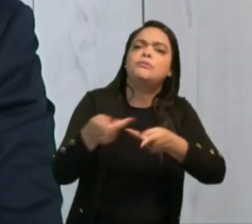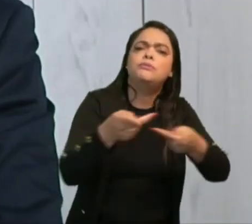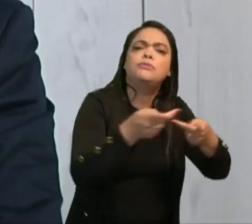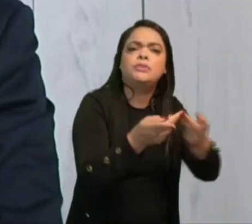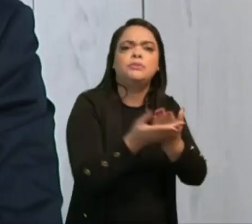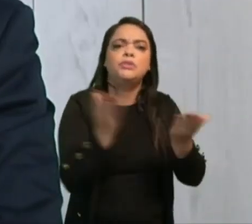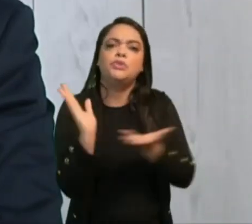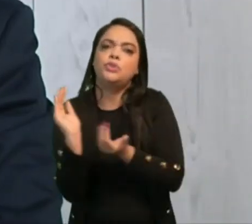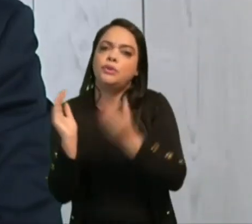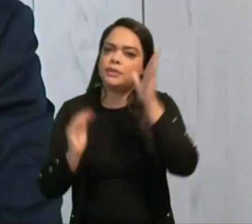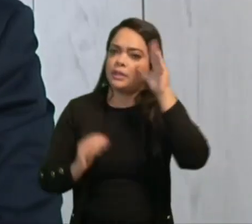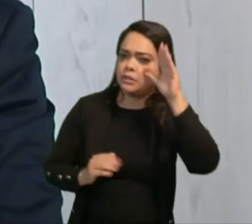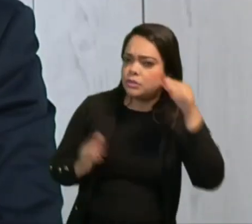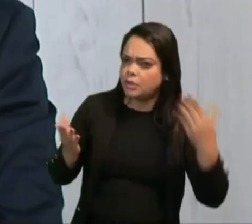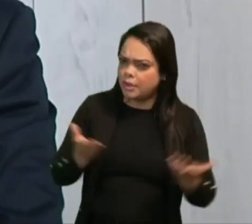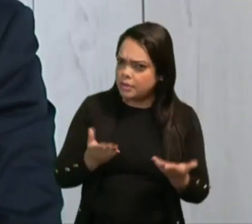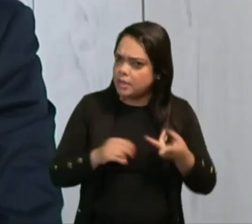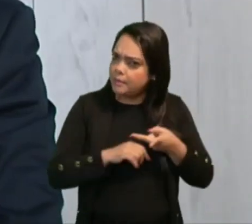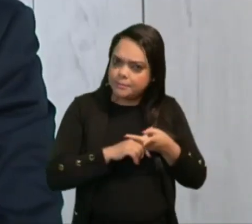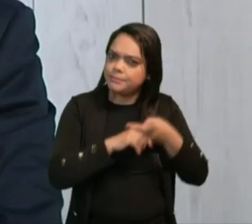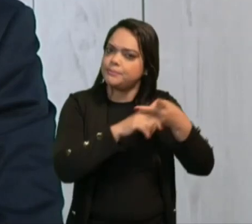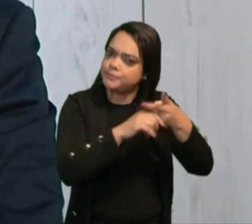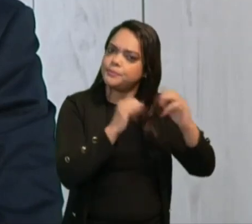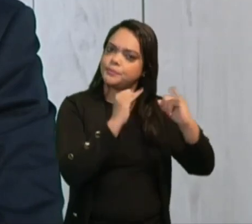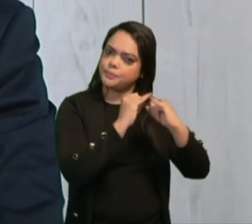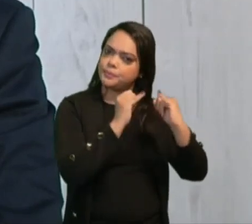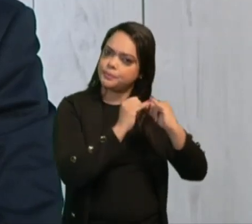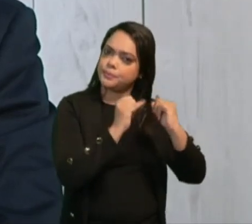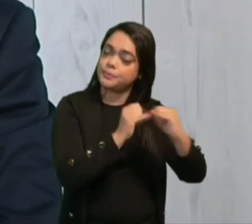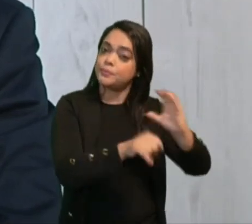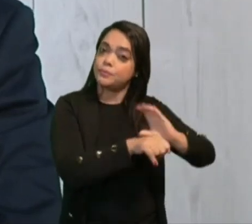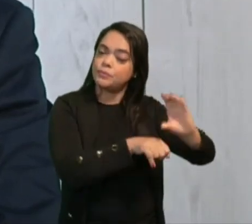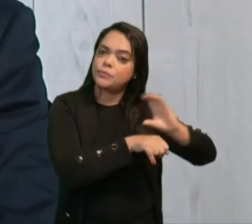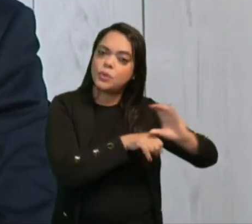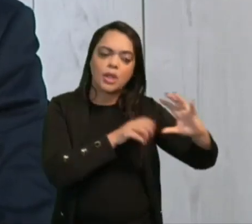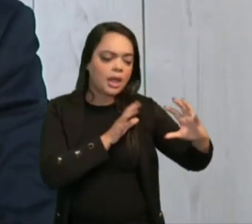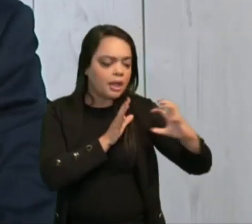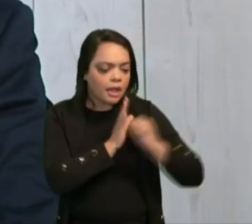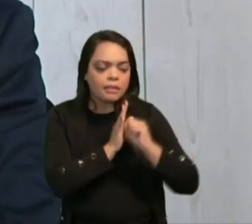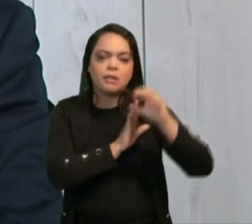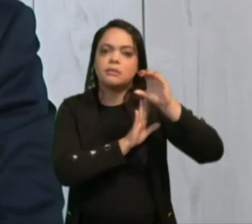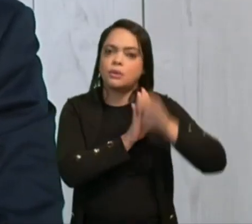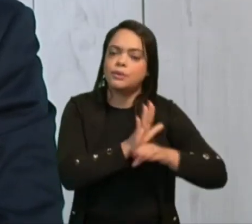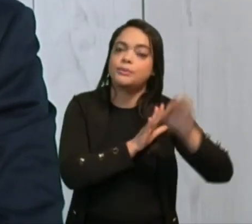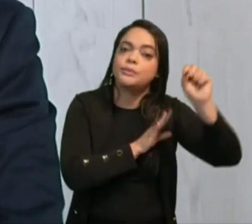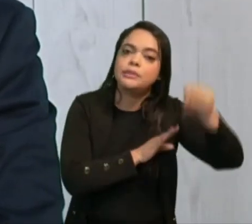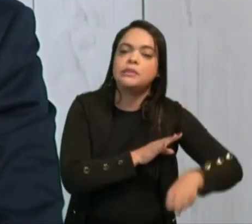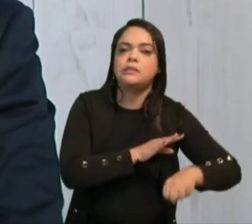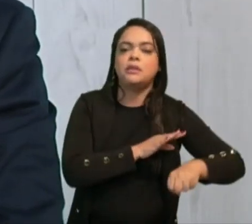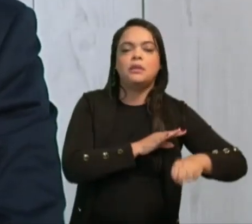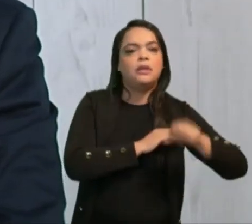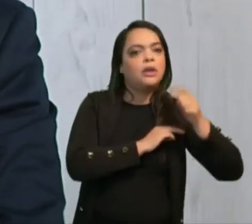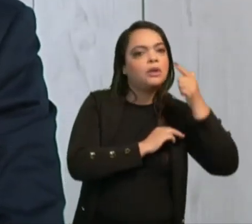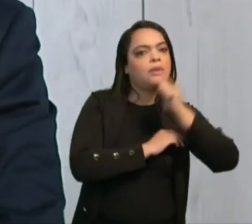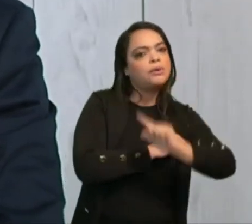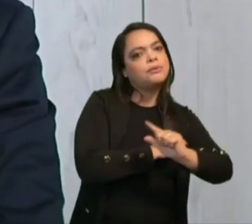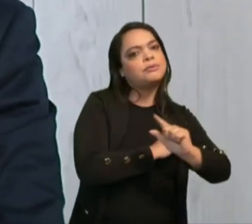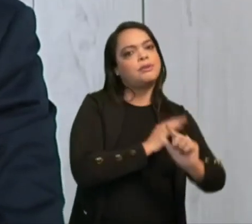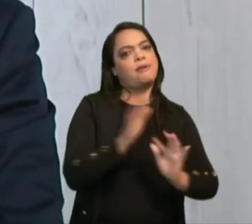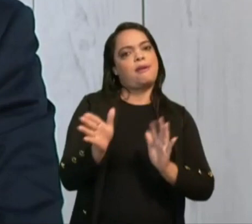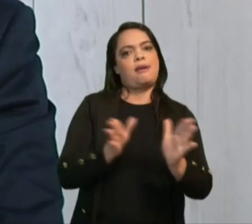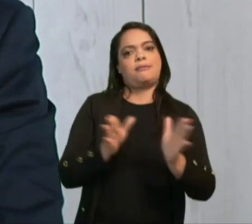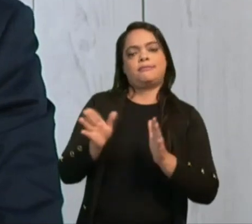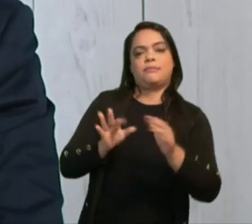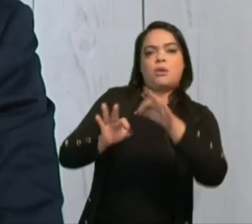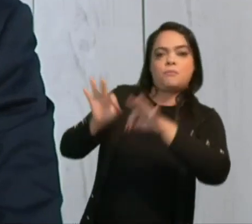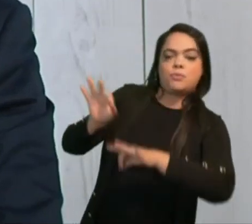jovem que está nos assistindo, que procure uma entidade formadora que cadastre o seu currículo para que possa ter acesso ao programa